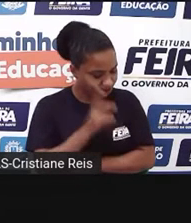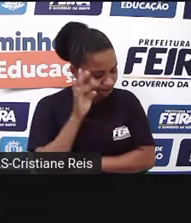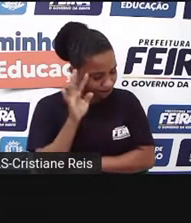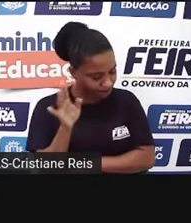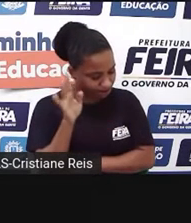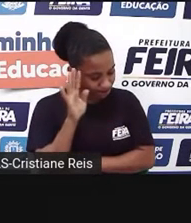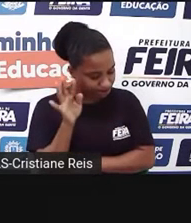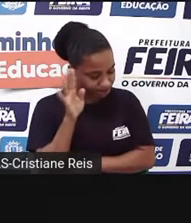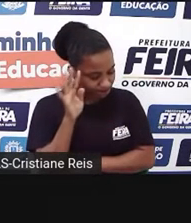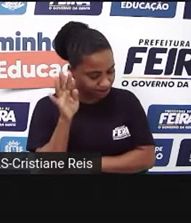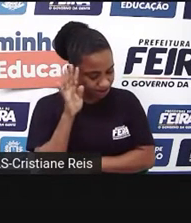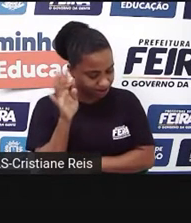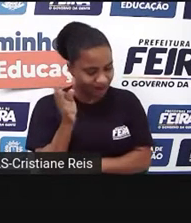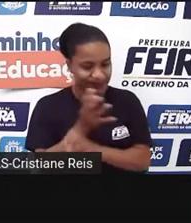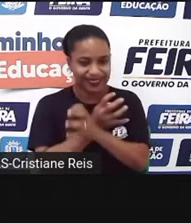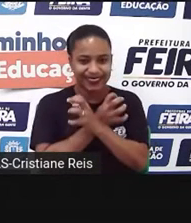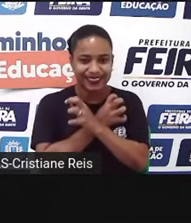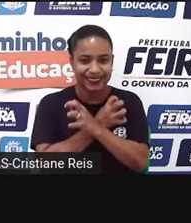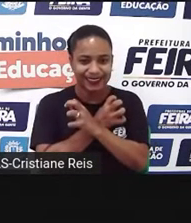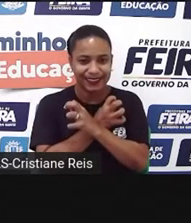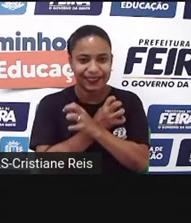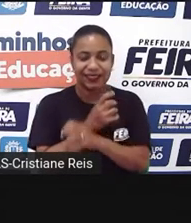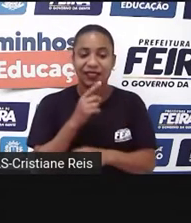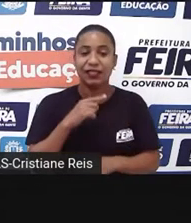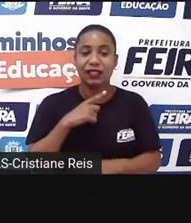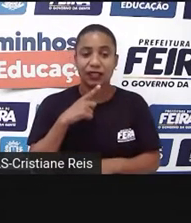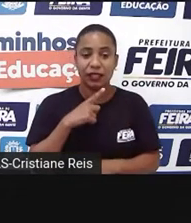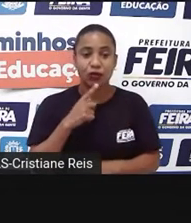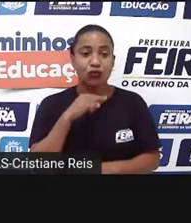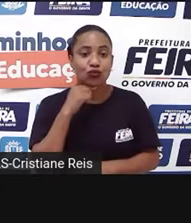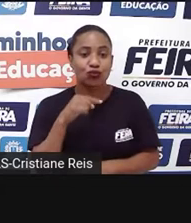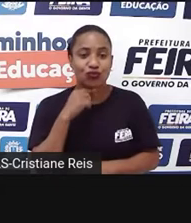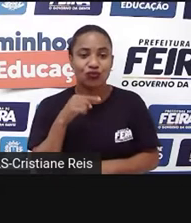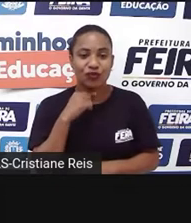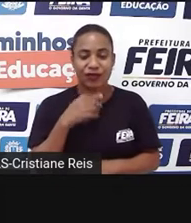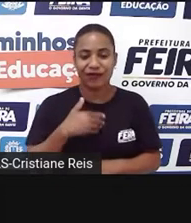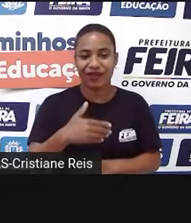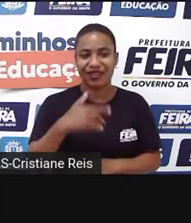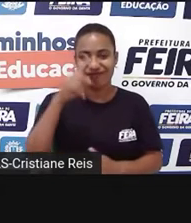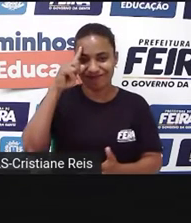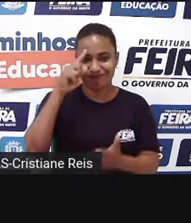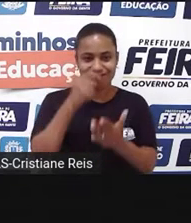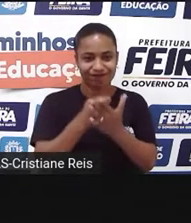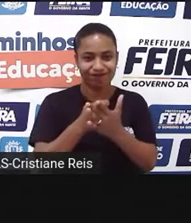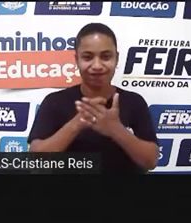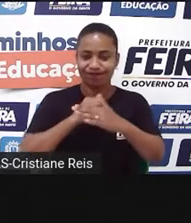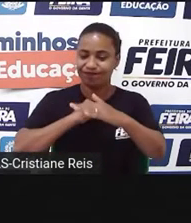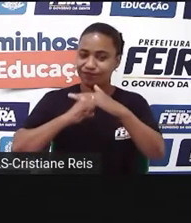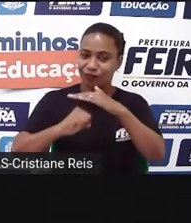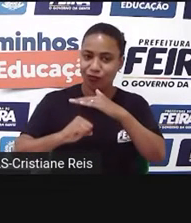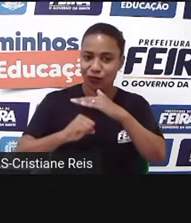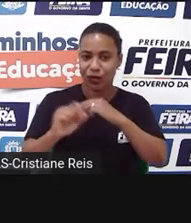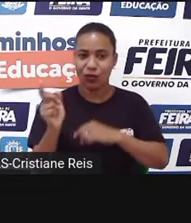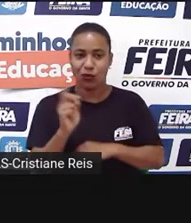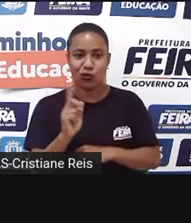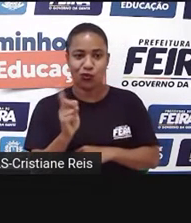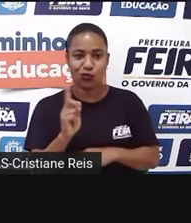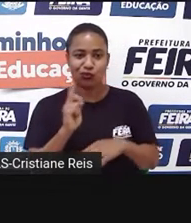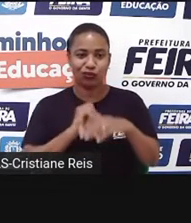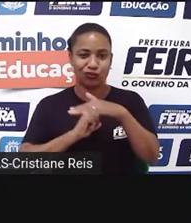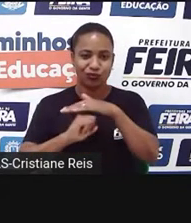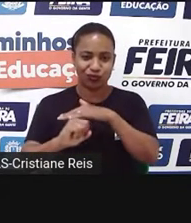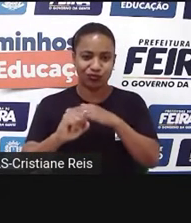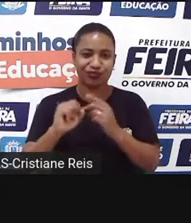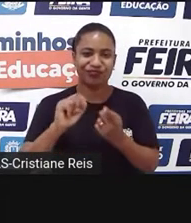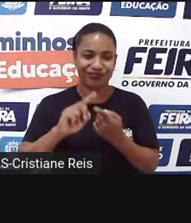reflexão, no momento de dúvida, de tomar uma decisão sobre a sua vida e sobre os acontecimentos.